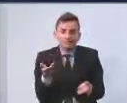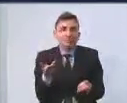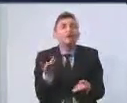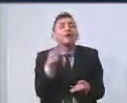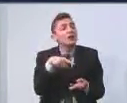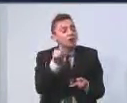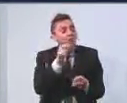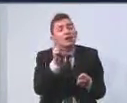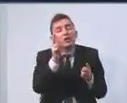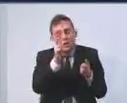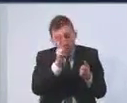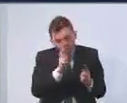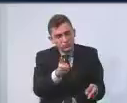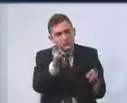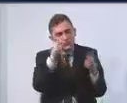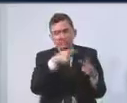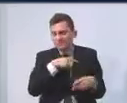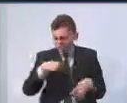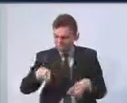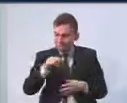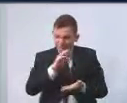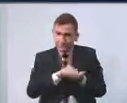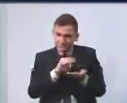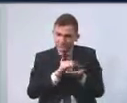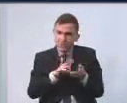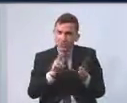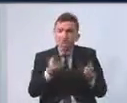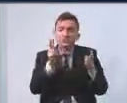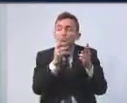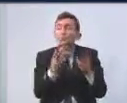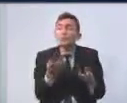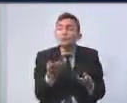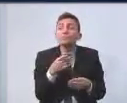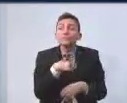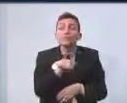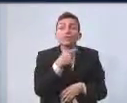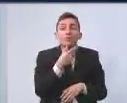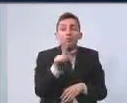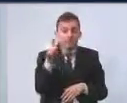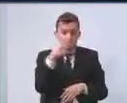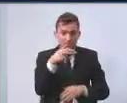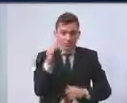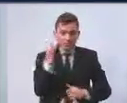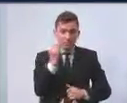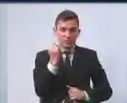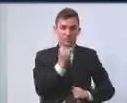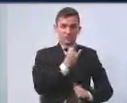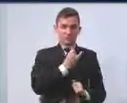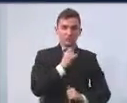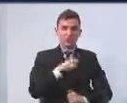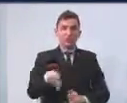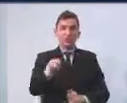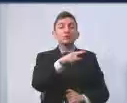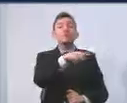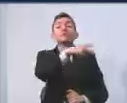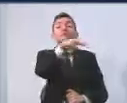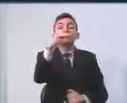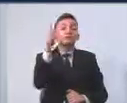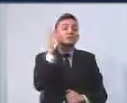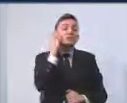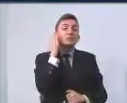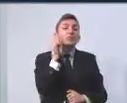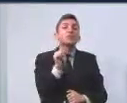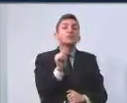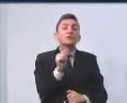continuar, temos que continuar. Não, não há como. E uma outra coisa importante também, que todos saibam, é que